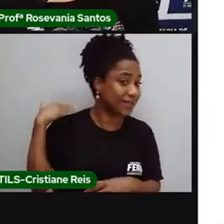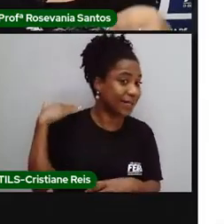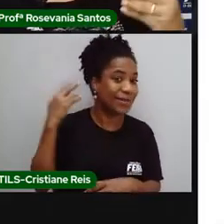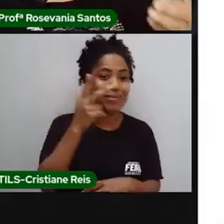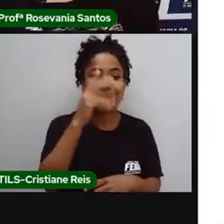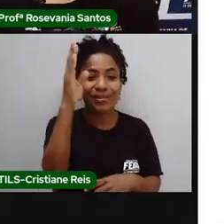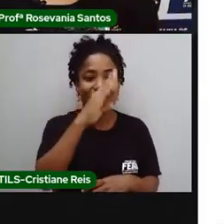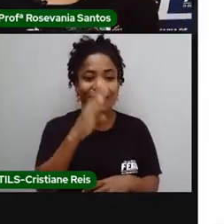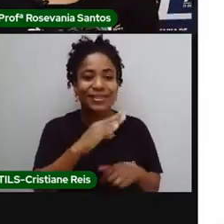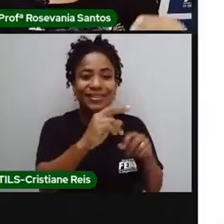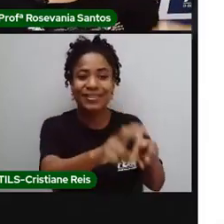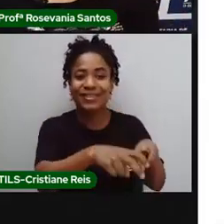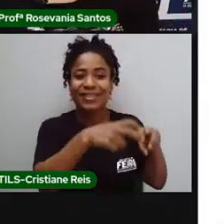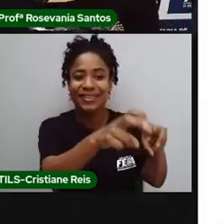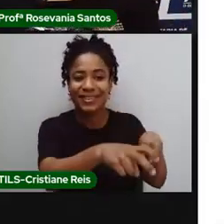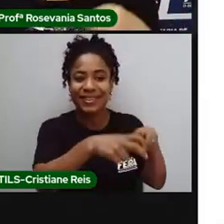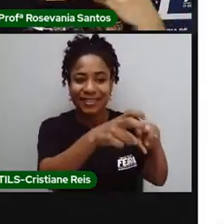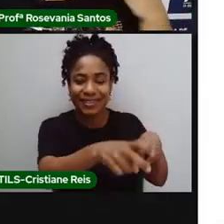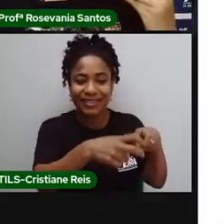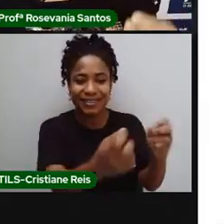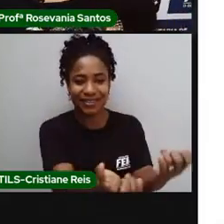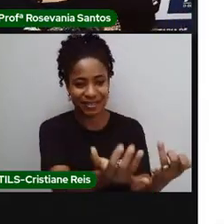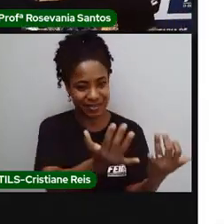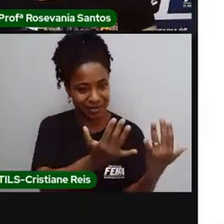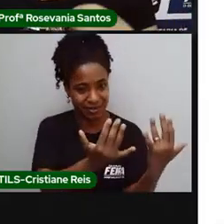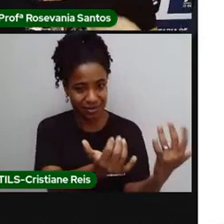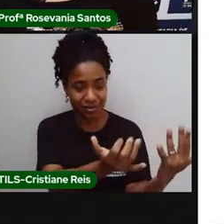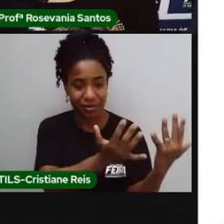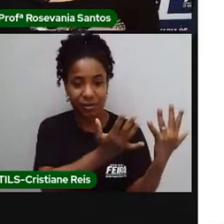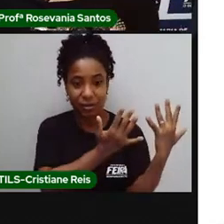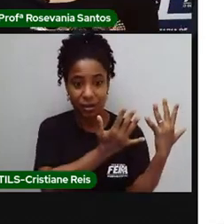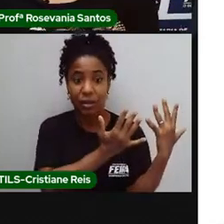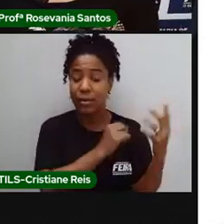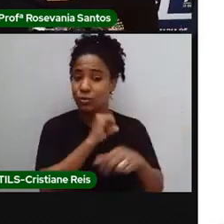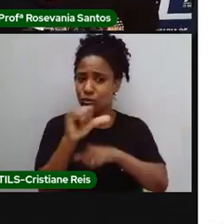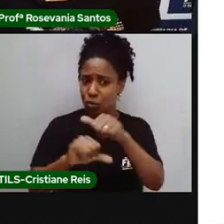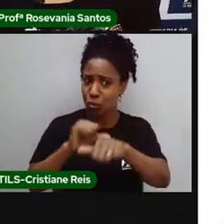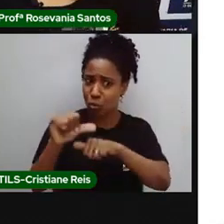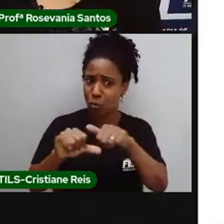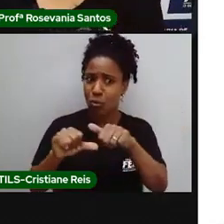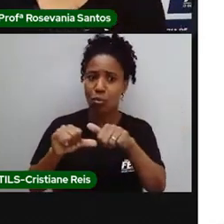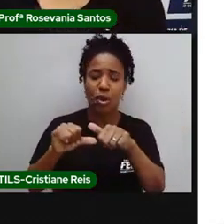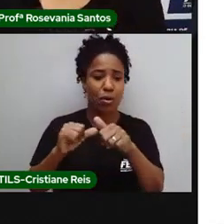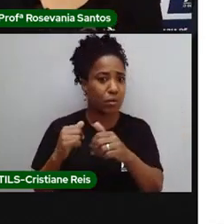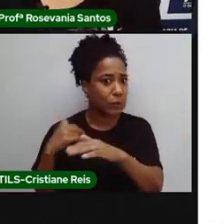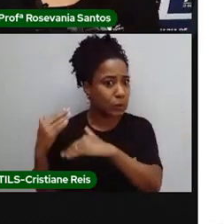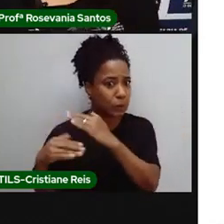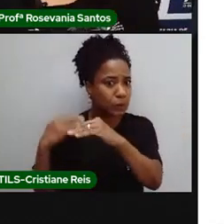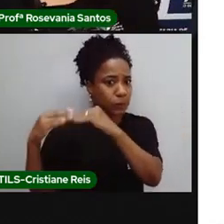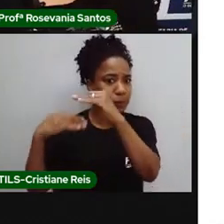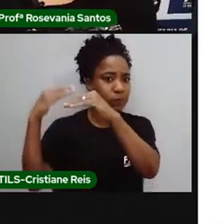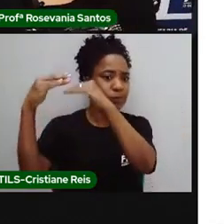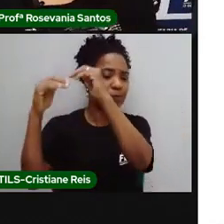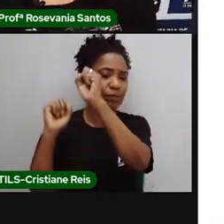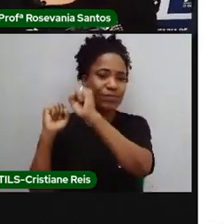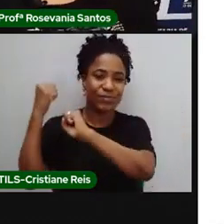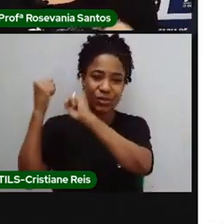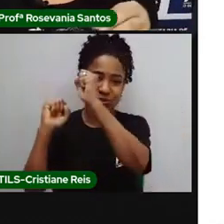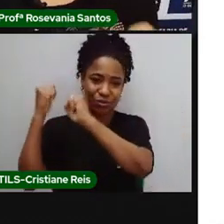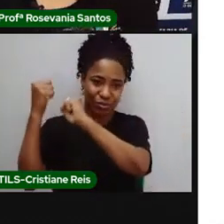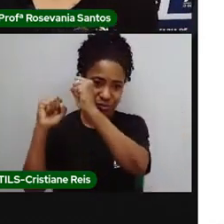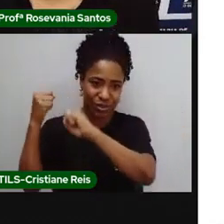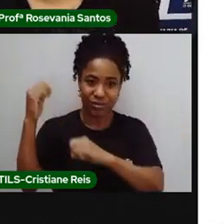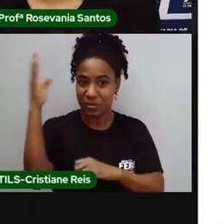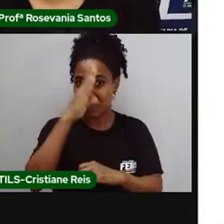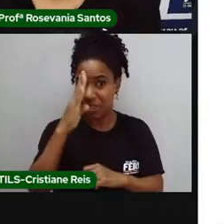A gente está se modernizando, né, em vários parques industriais e tudo, mas a nossa produção ainda não é aquela